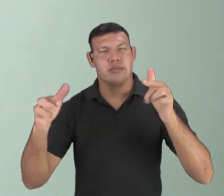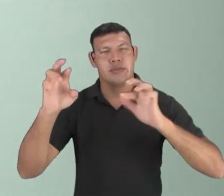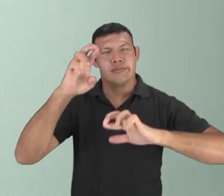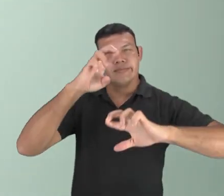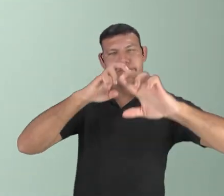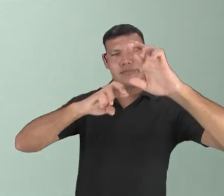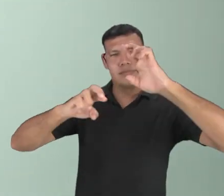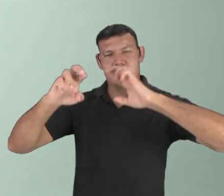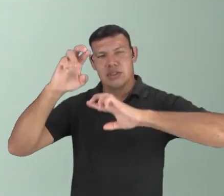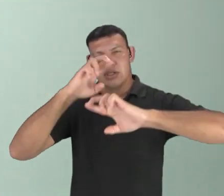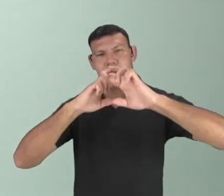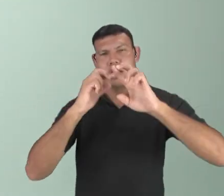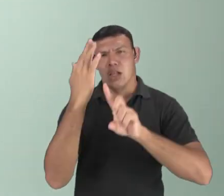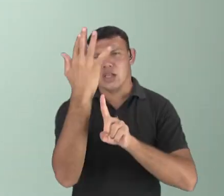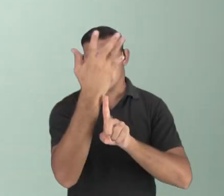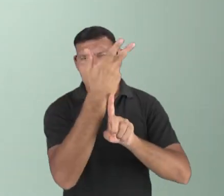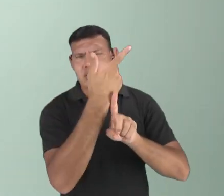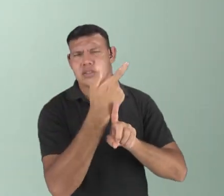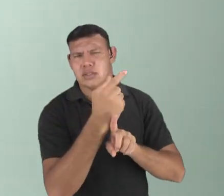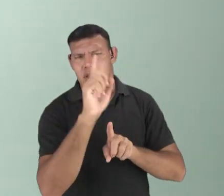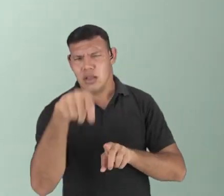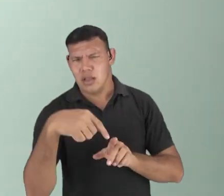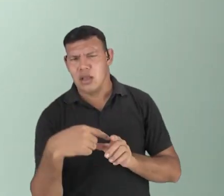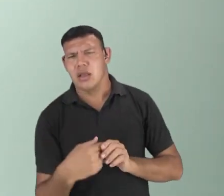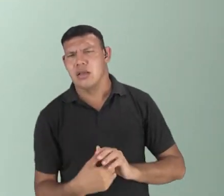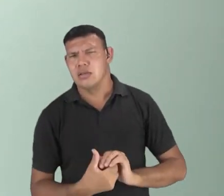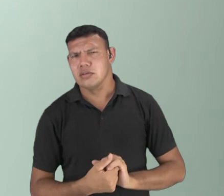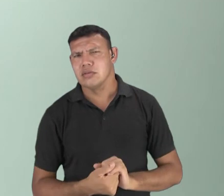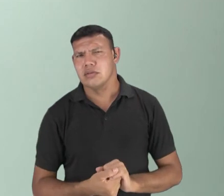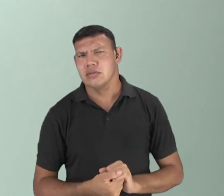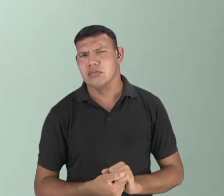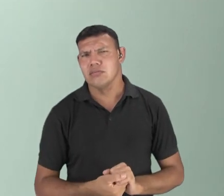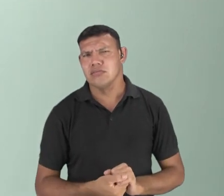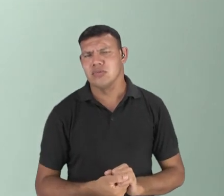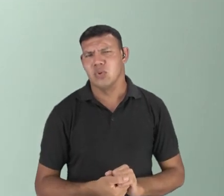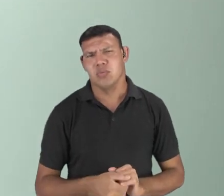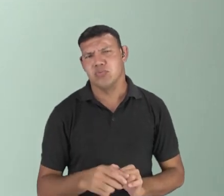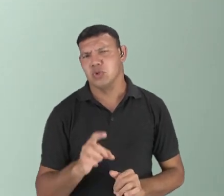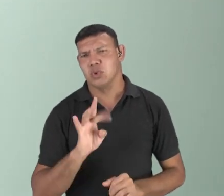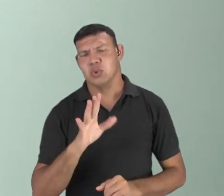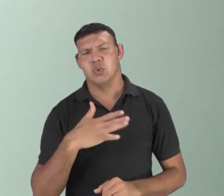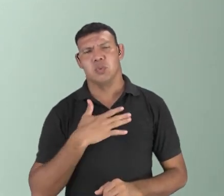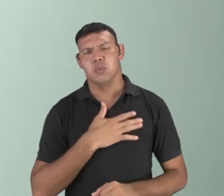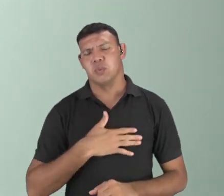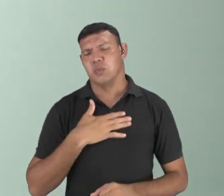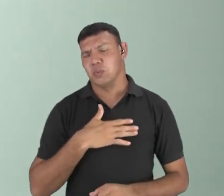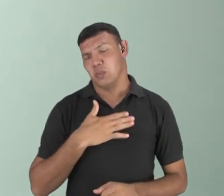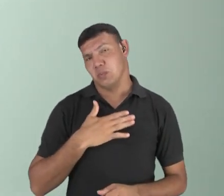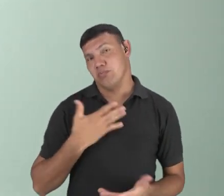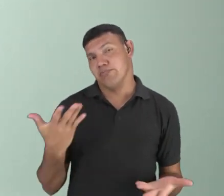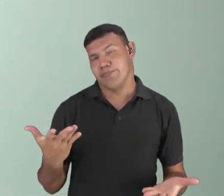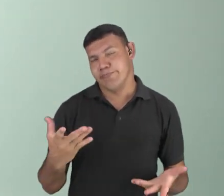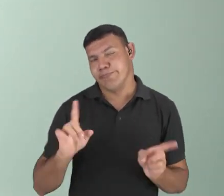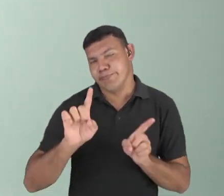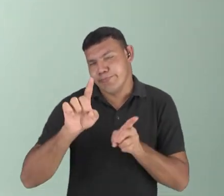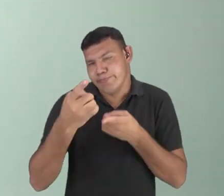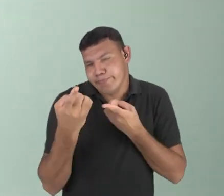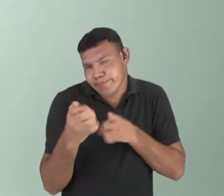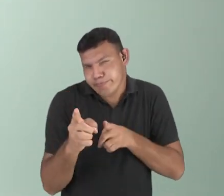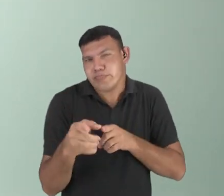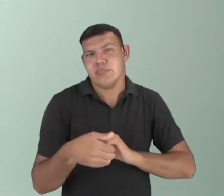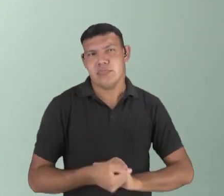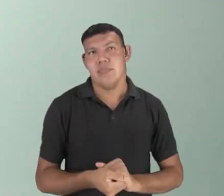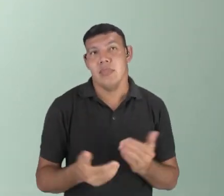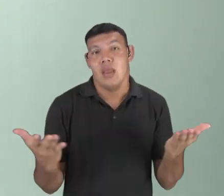nesse contato com o outro o outro que observa a arte que eu produzo considera aquilo uma obra de arte ou aquilo é apenas para o meu